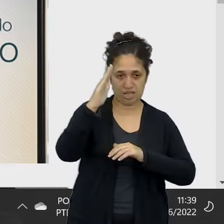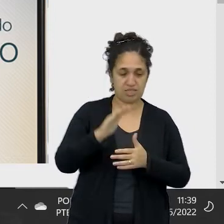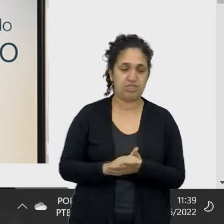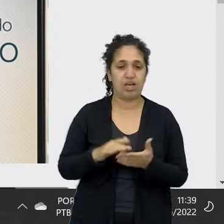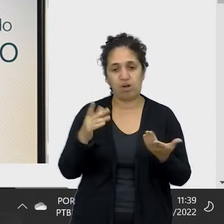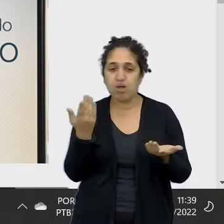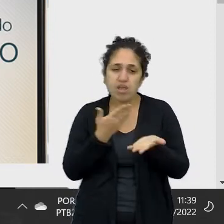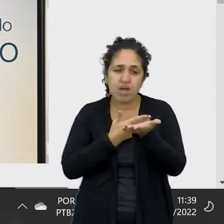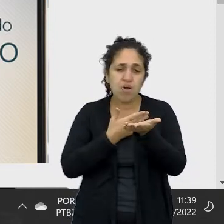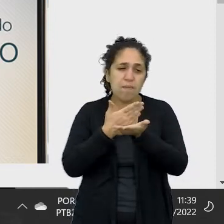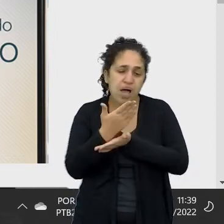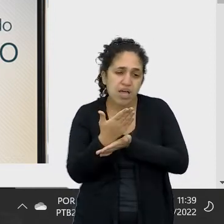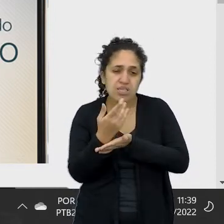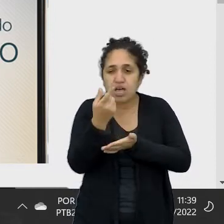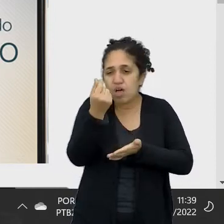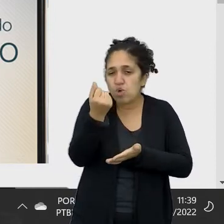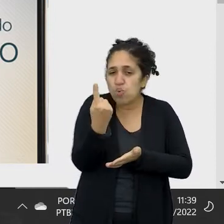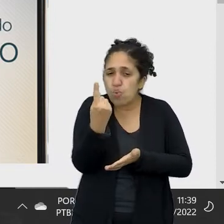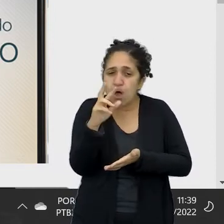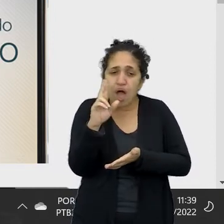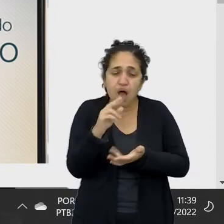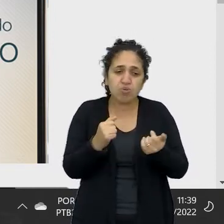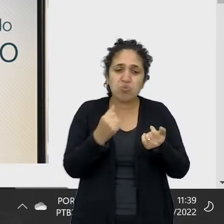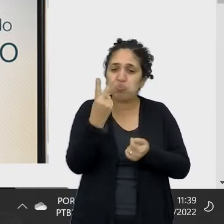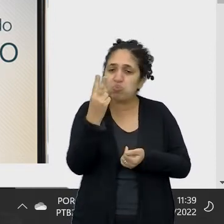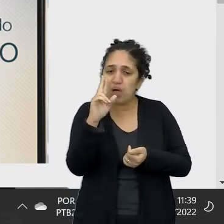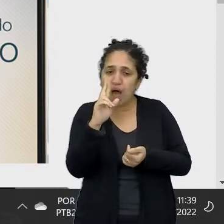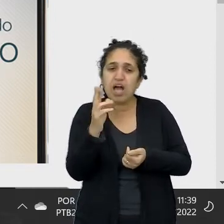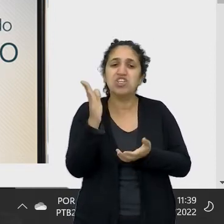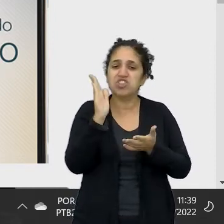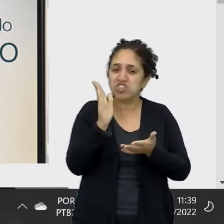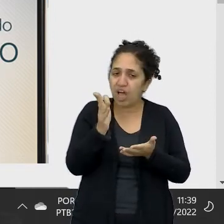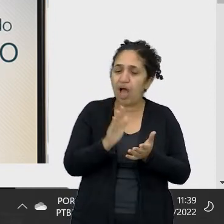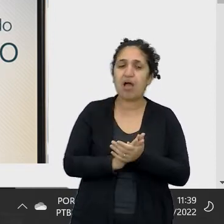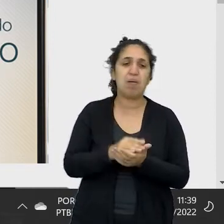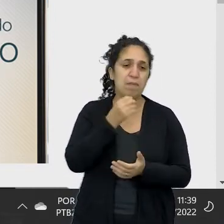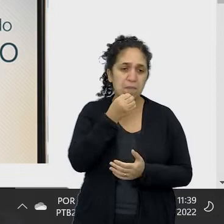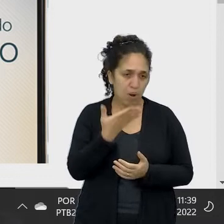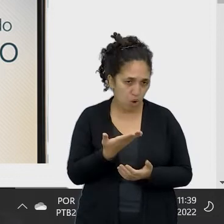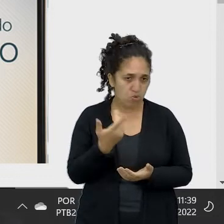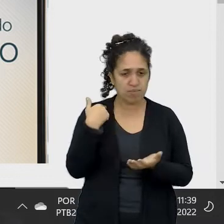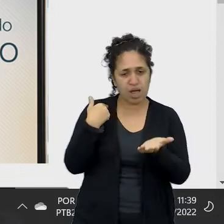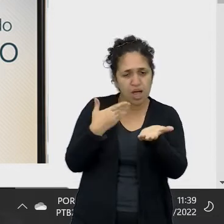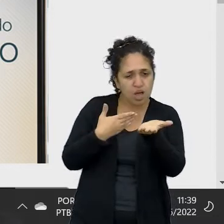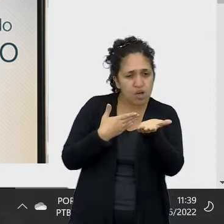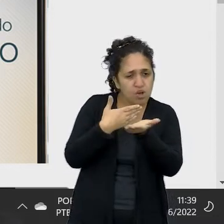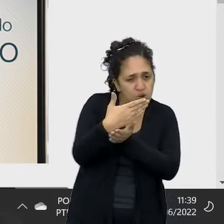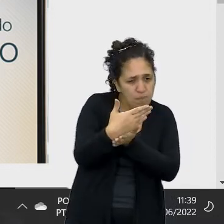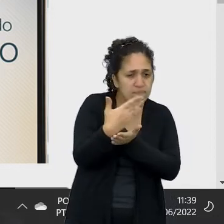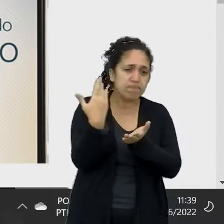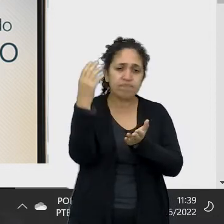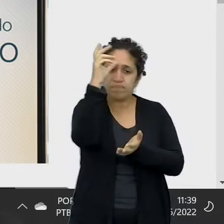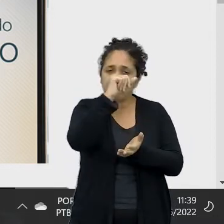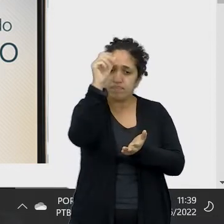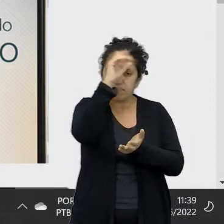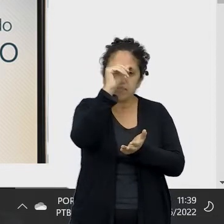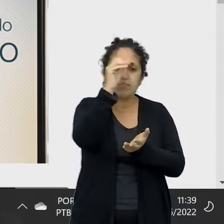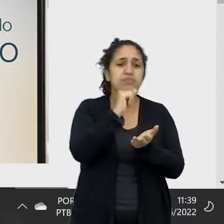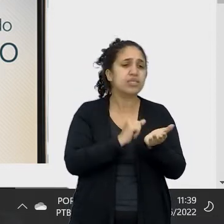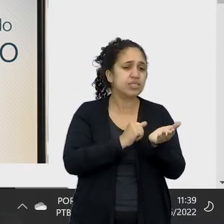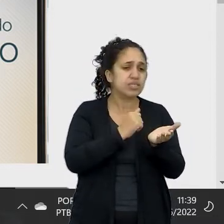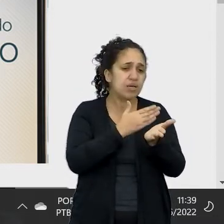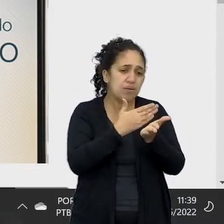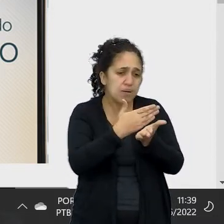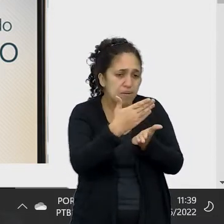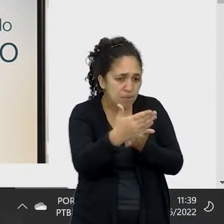gente começar a pelo menos guardar um real ou dois reais, já é interessante aí para a gente ter essa disciplina de guardar o dinheiro,